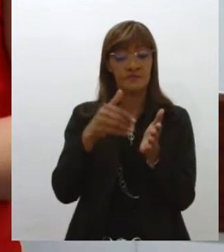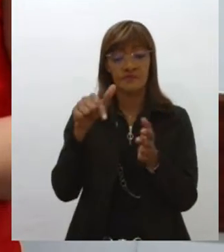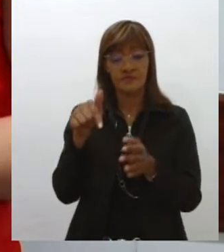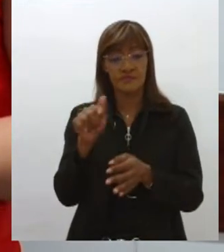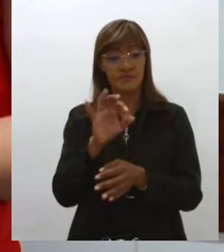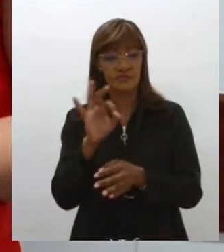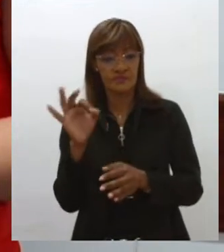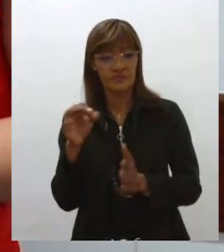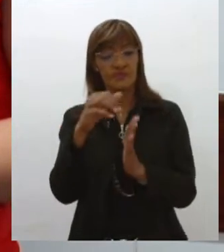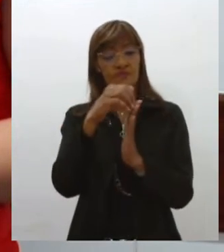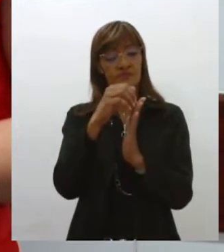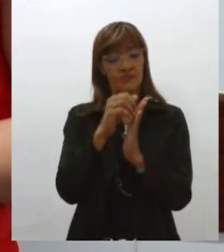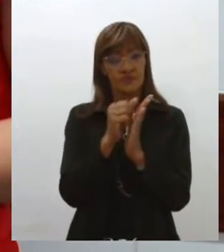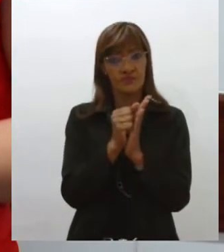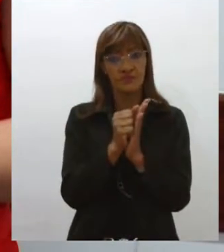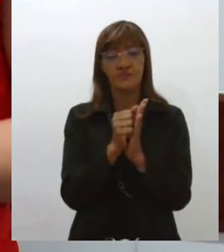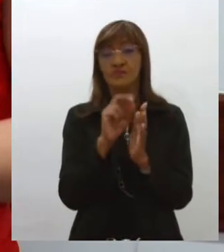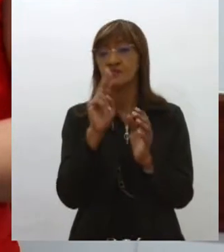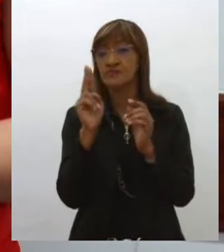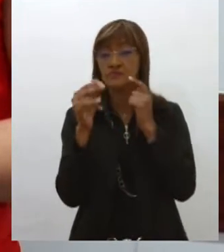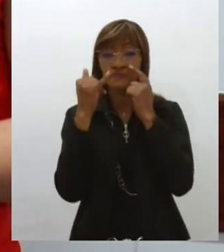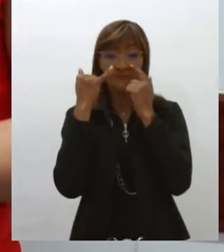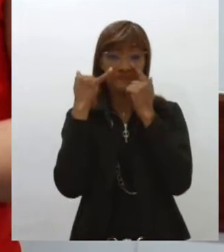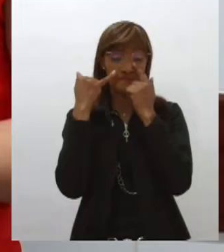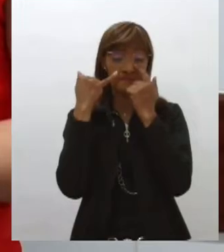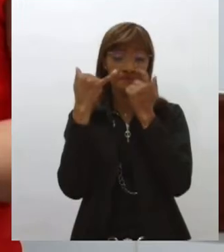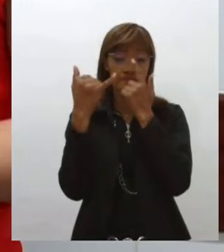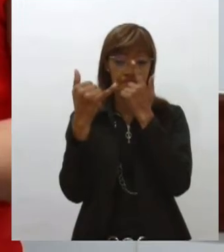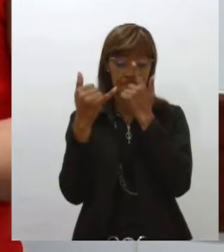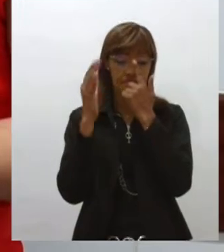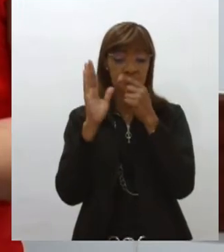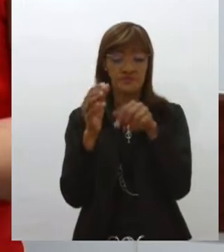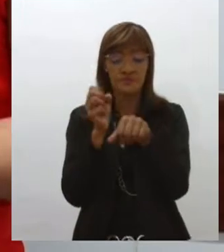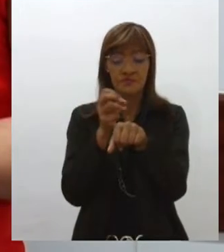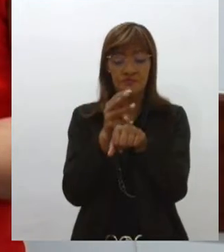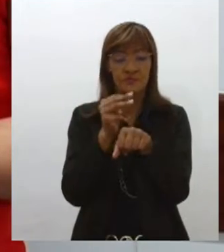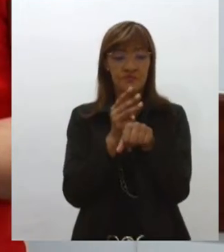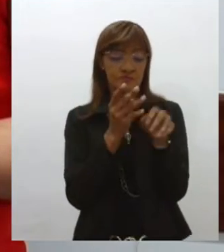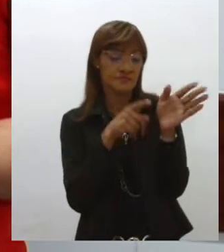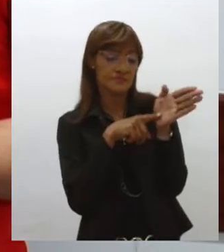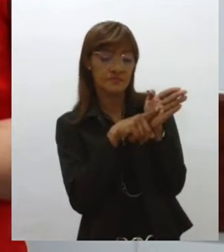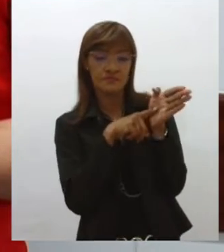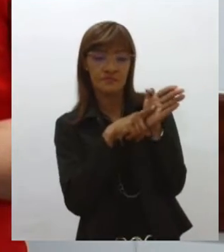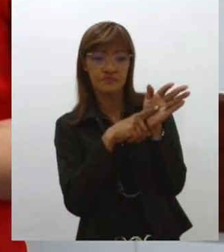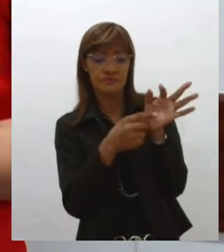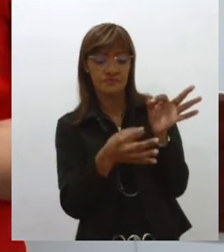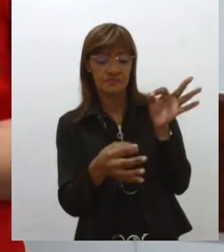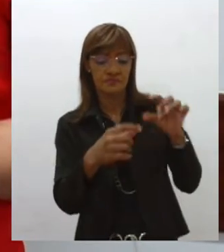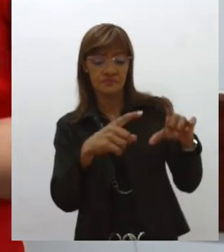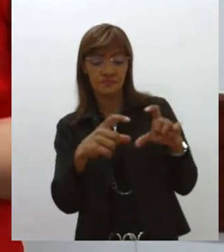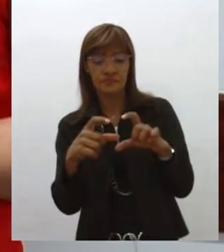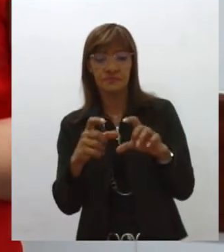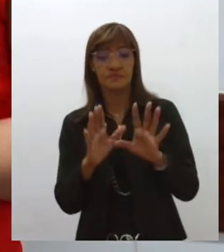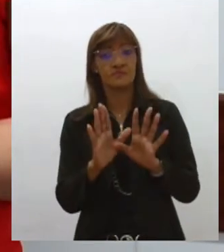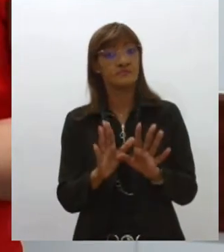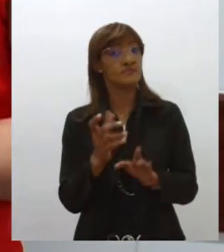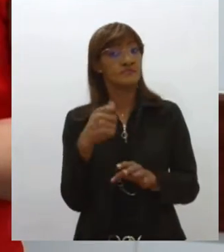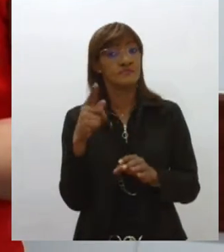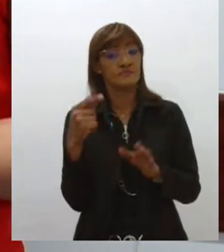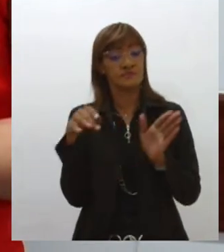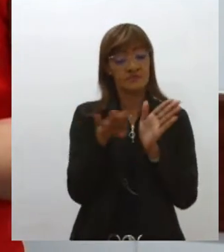Ela vai fazer tudo por telefone. Vai mandar os exames pelo WhatsApp. E a gente vai... Ela não precisa vir ao banco de leite, tá bom?